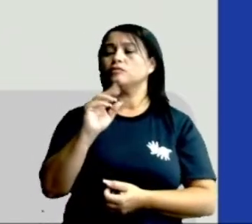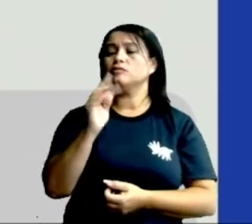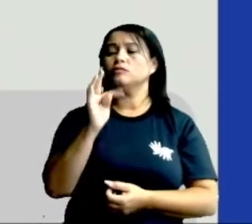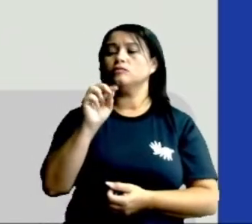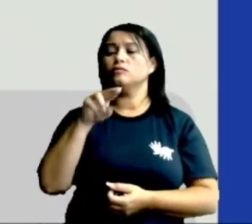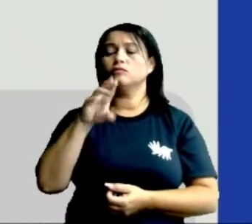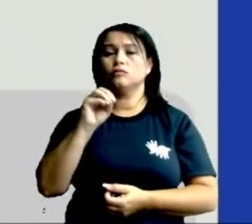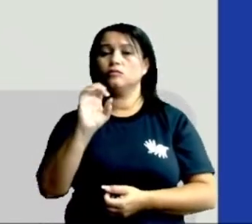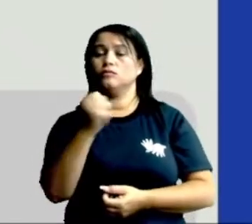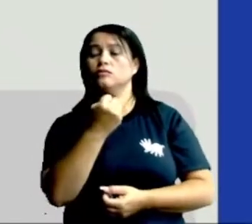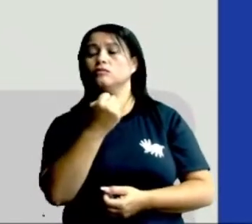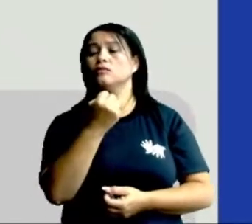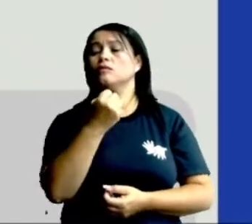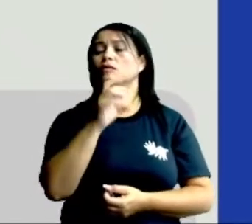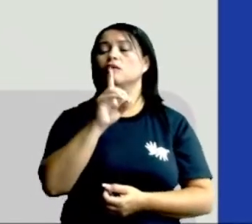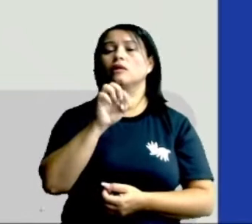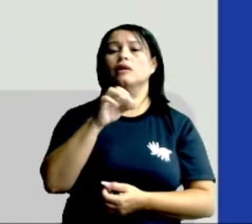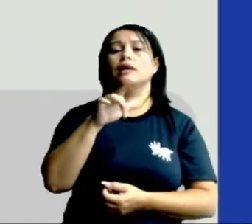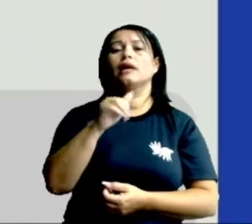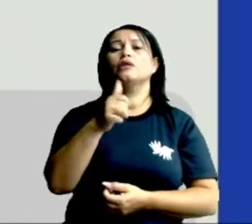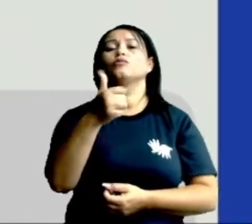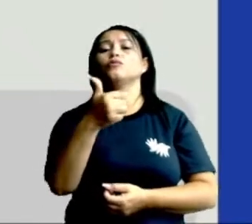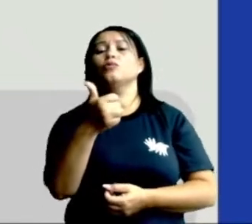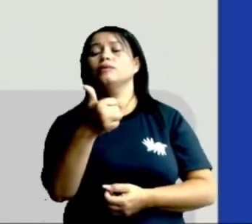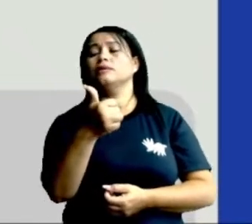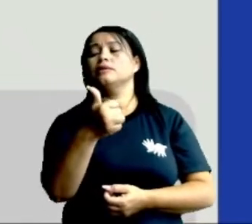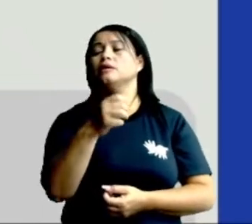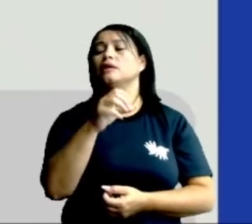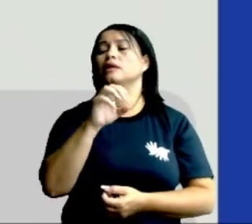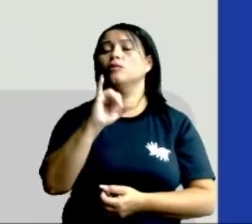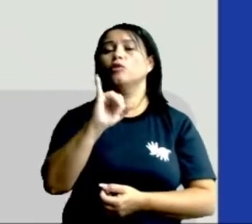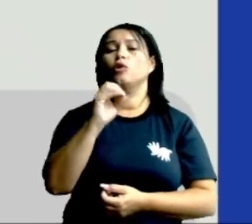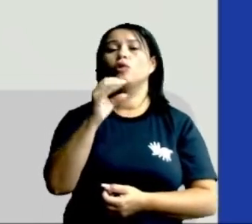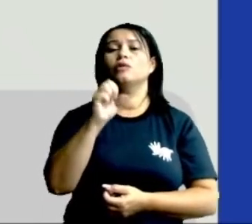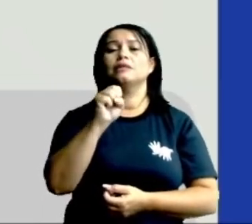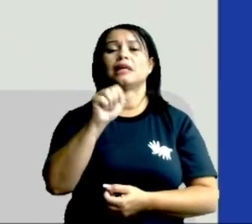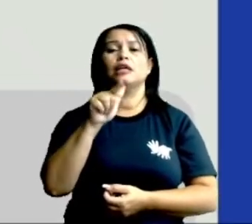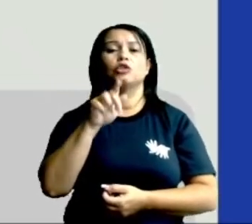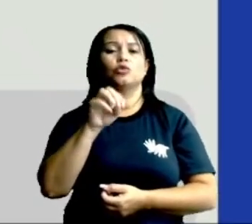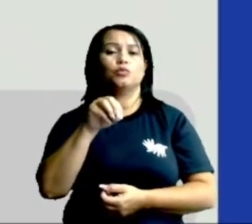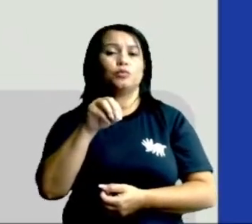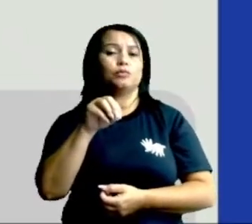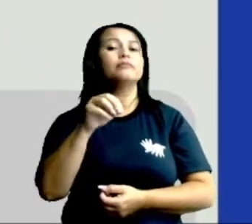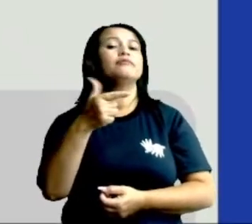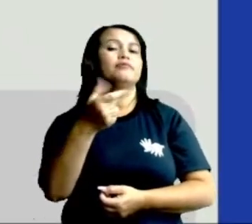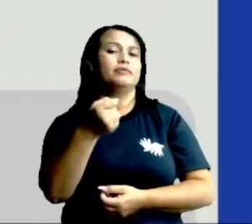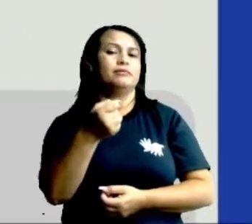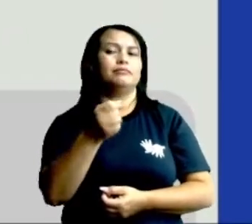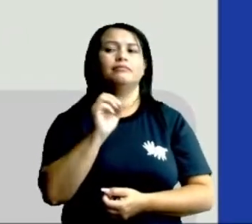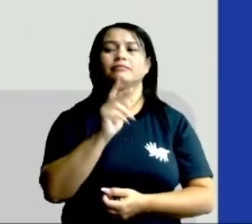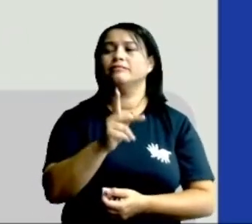oito lados. Um dodecógono, doze lados. E um oxógono, vinte lados. Ok?